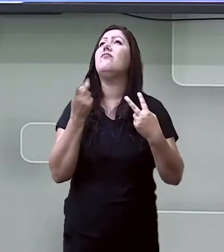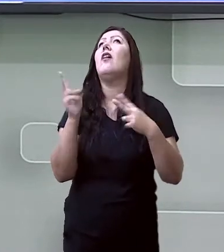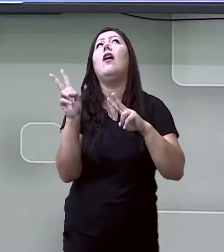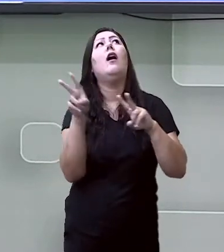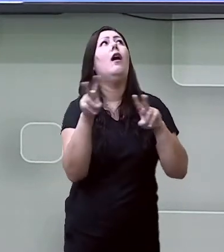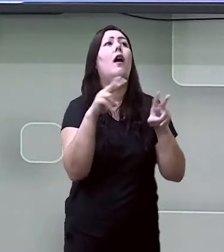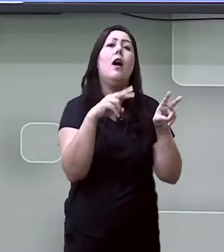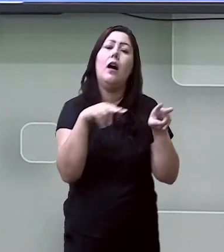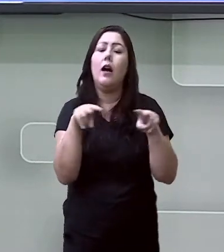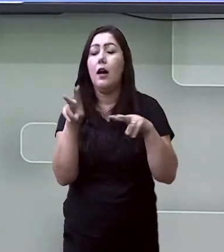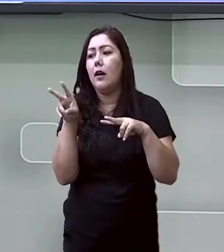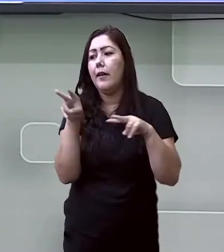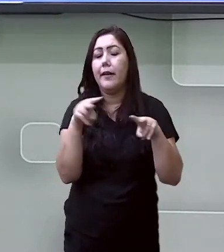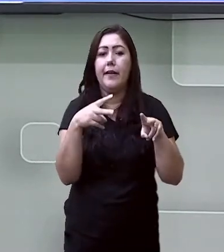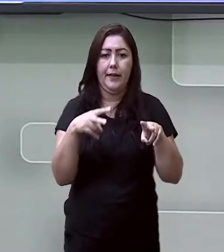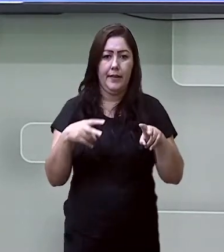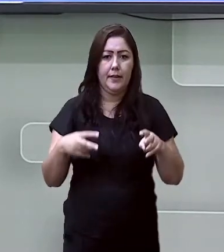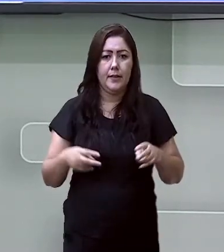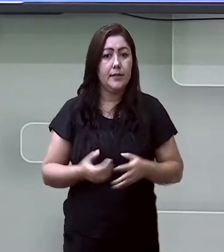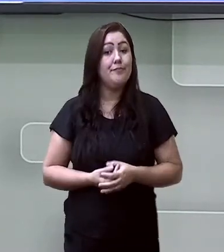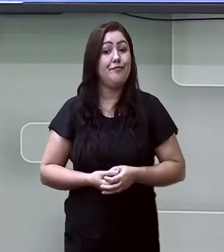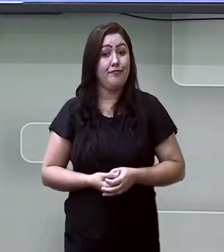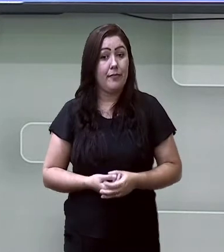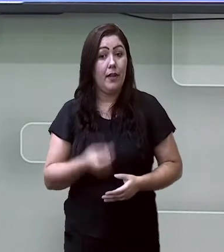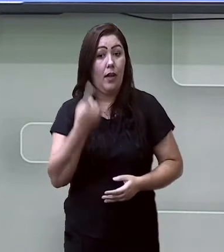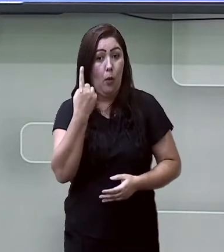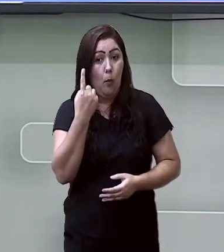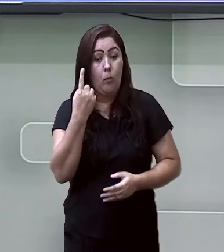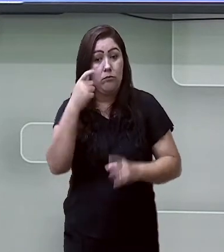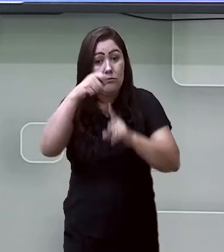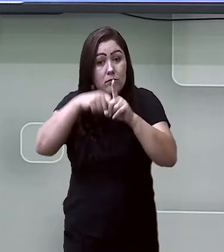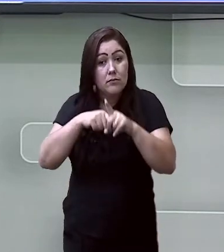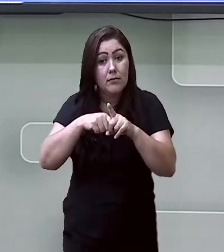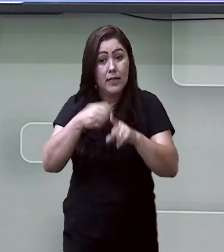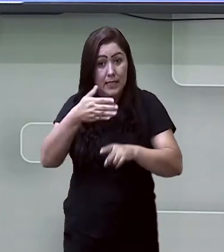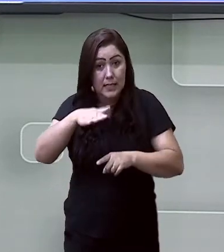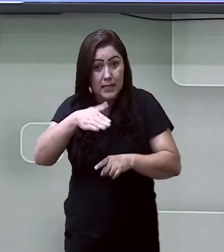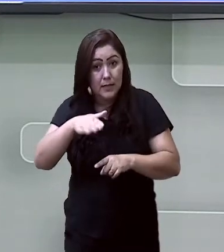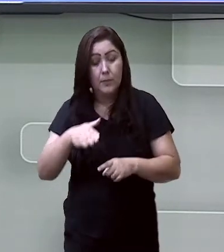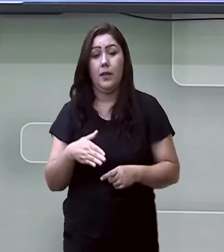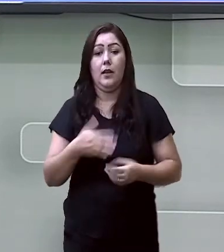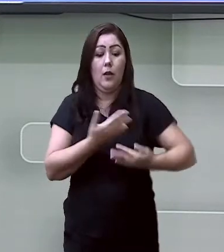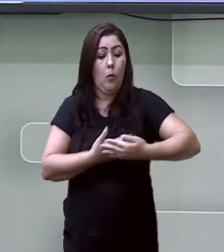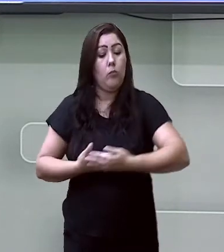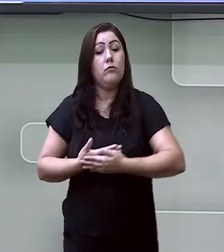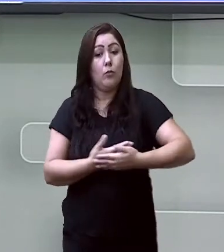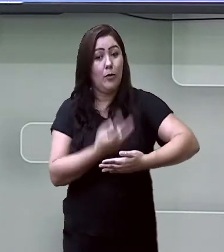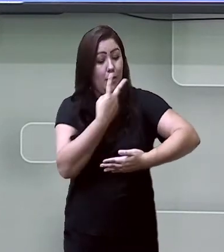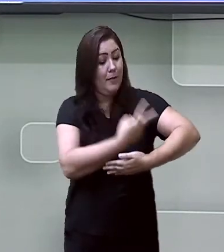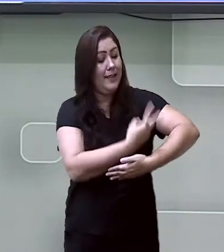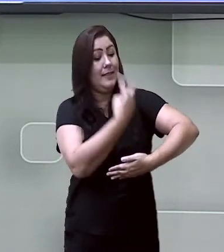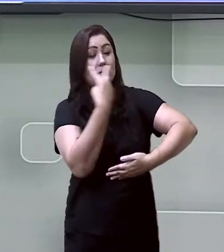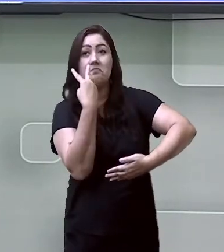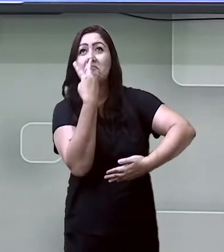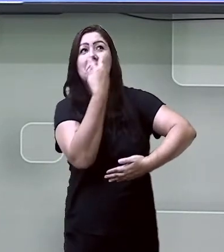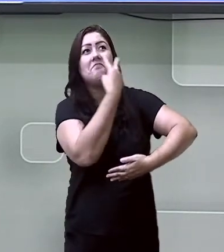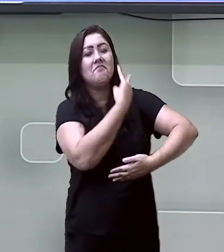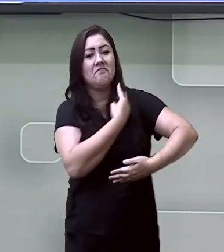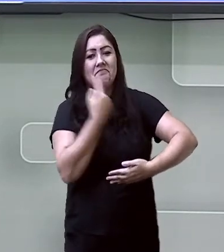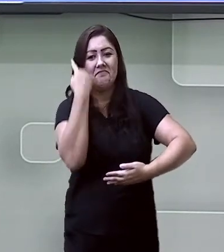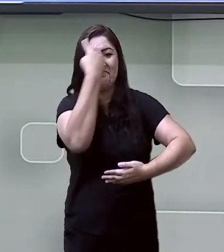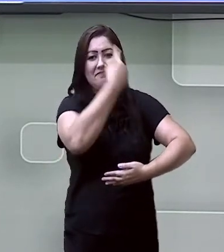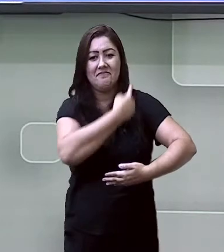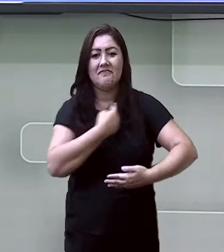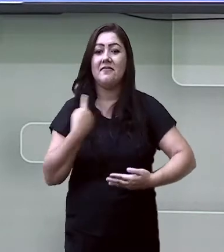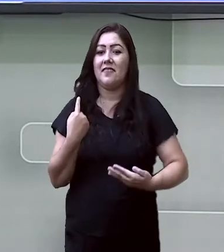de um mês e meio, ele já observa muito a face. Ele acompanha deslocamento de pessoas e objetos no seu campo